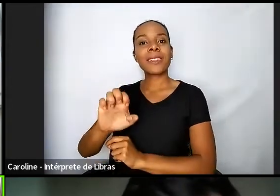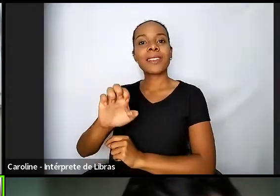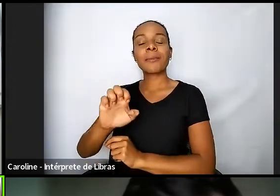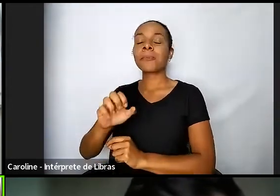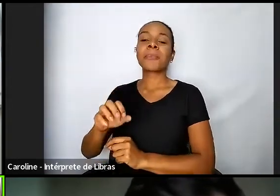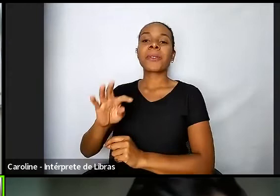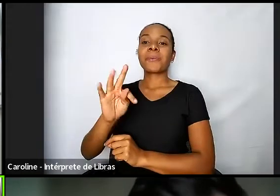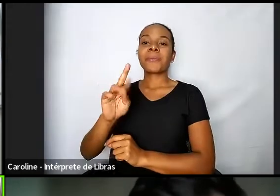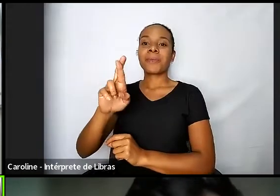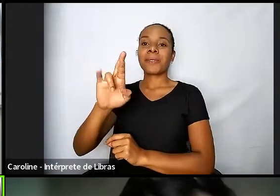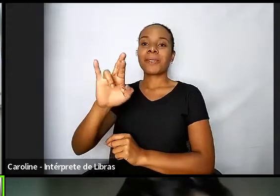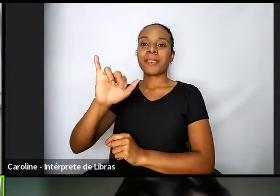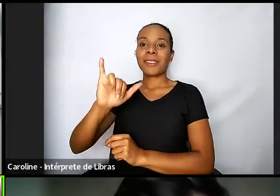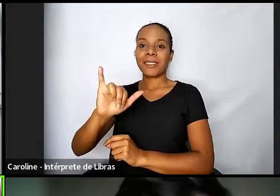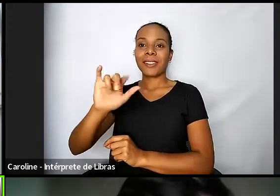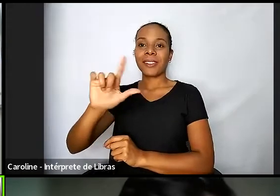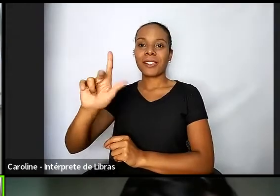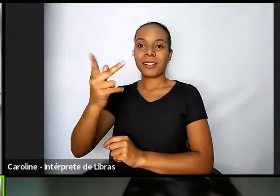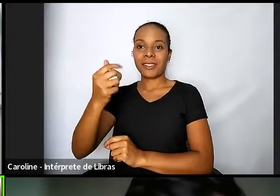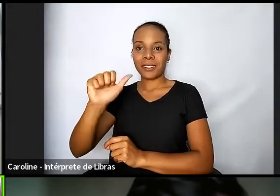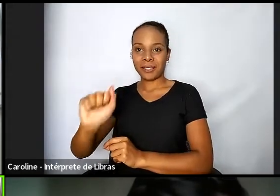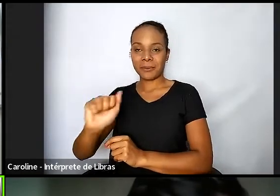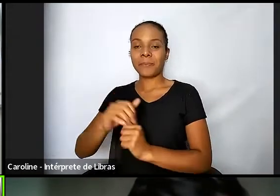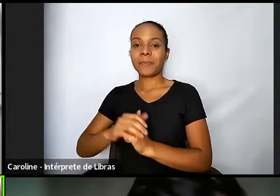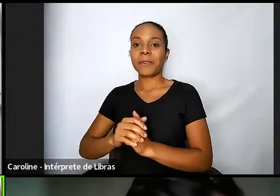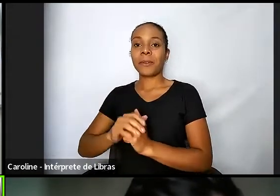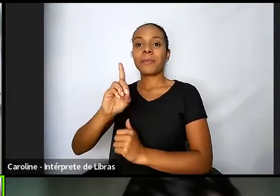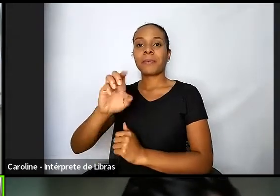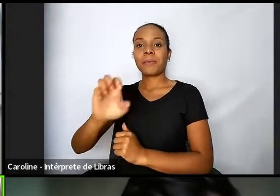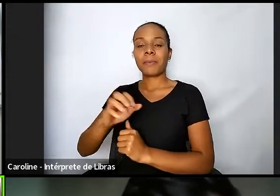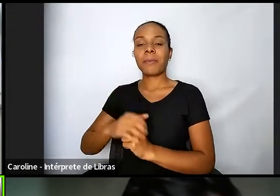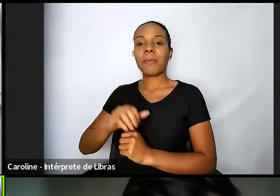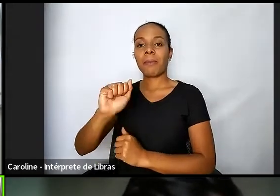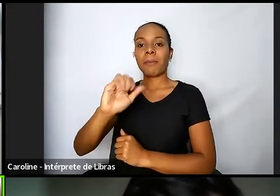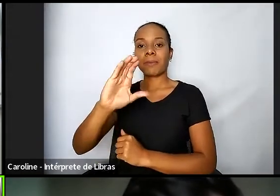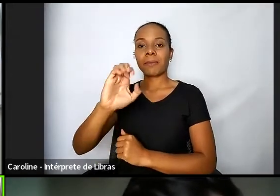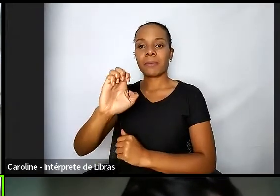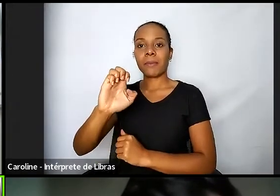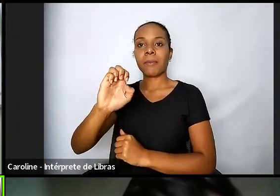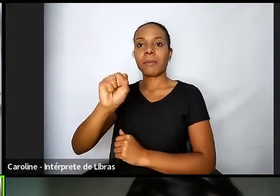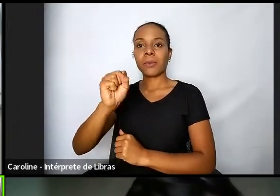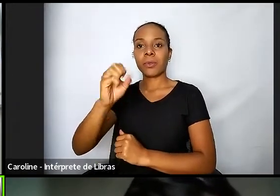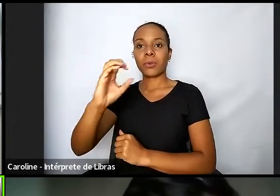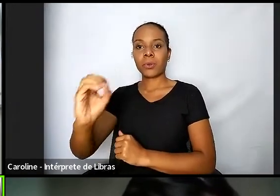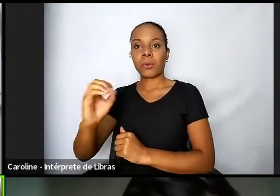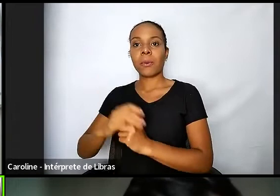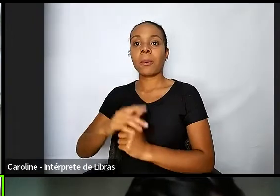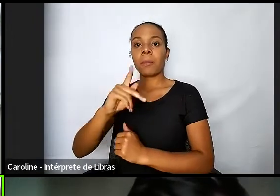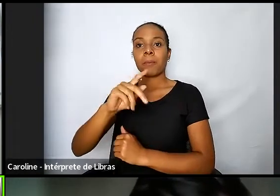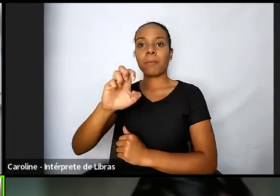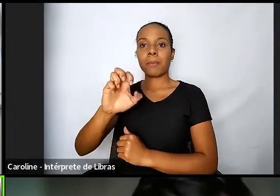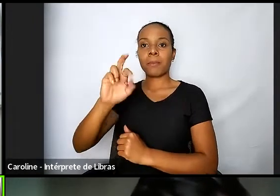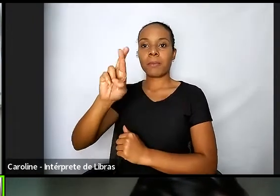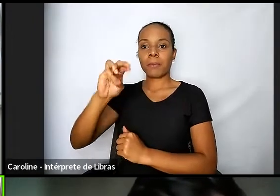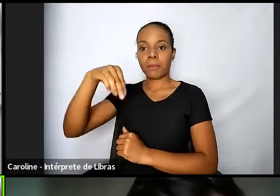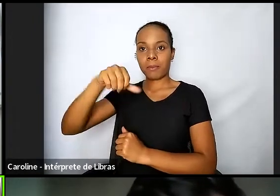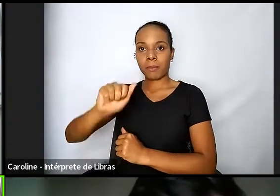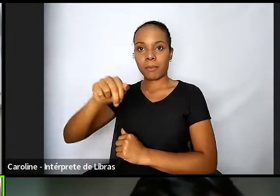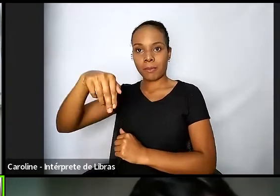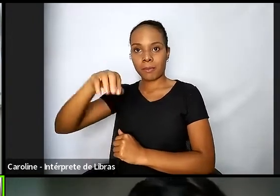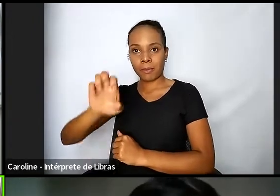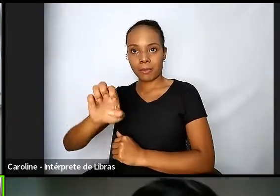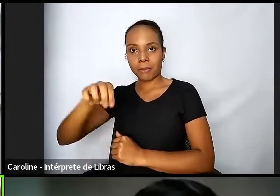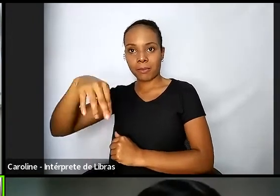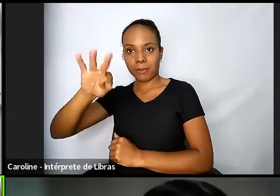do CNJ então trilha de acesso permanente à justiça das pessoas em situação de rua uma outra trilha